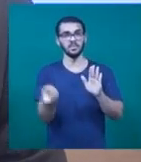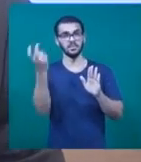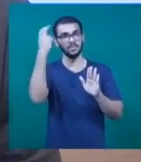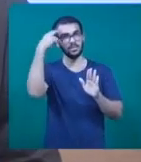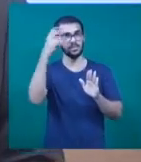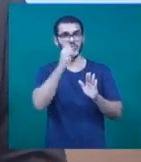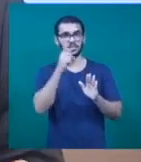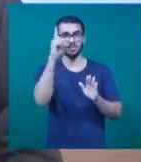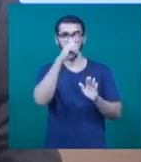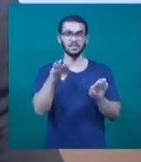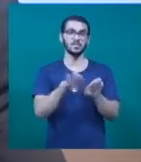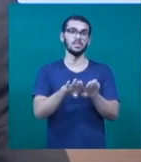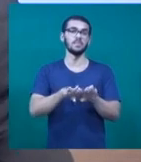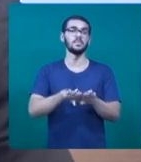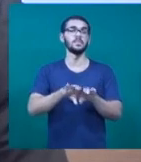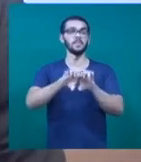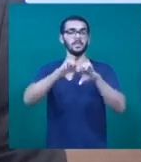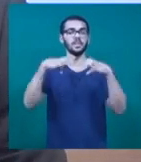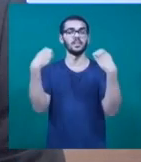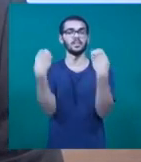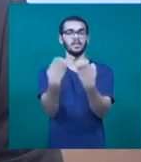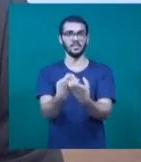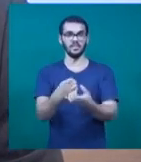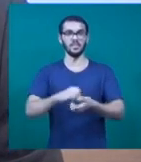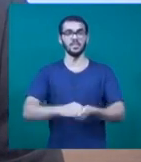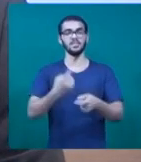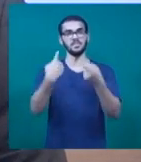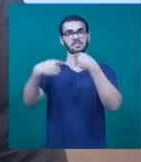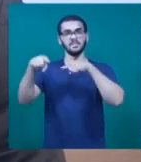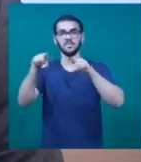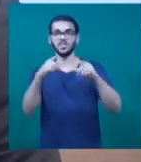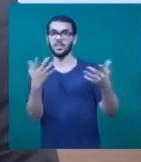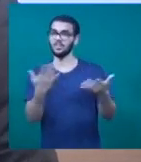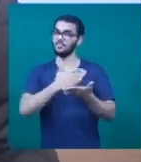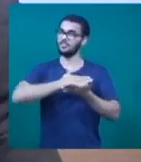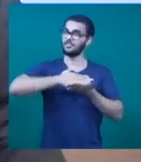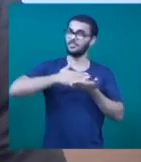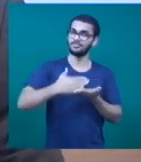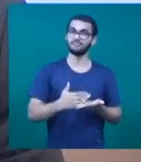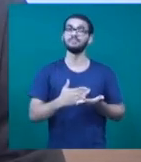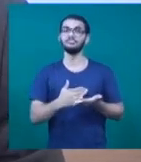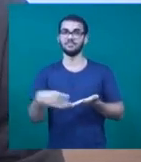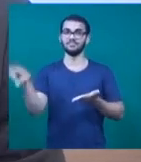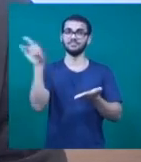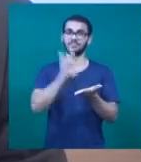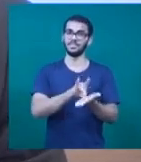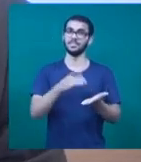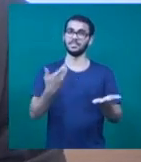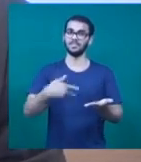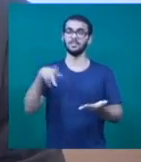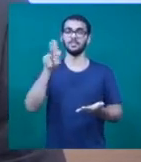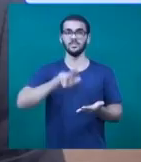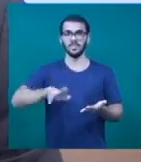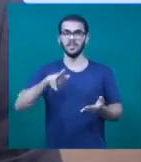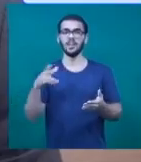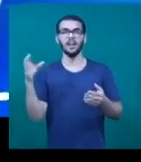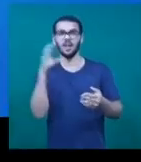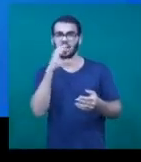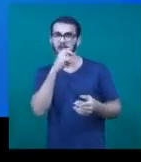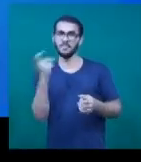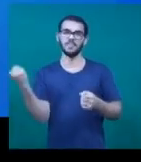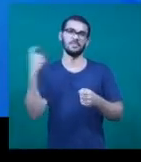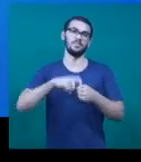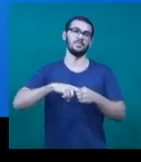semana. E mais, Festival de Música Independente será lançado hoje à noite, oficialmente em Uberlândia. O TV Notícias volta já.